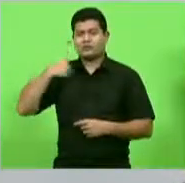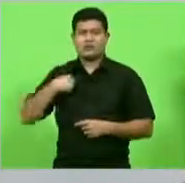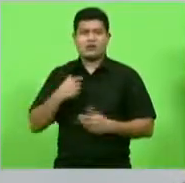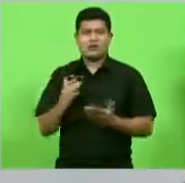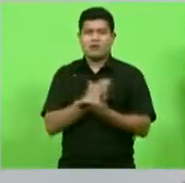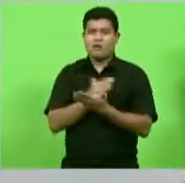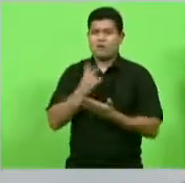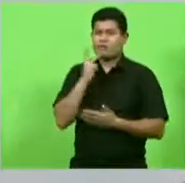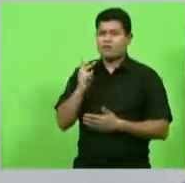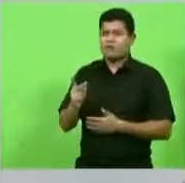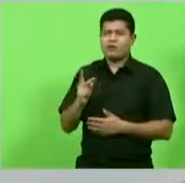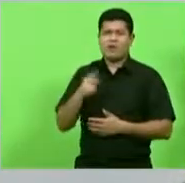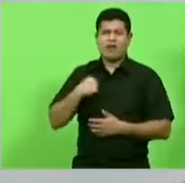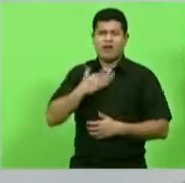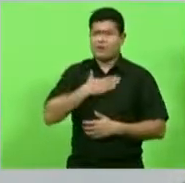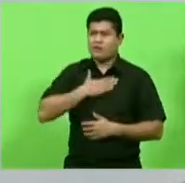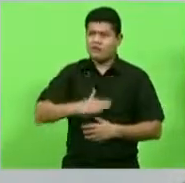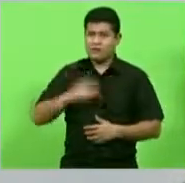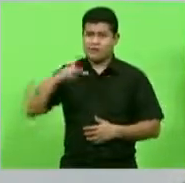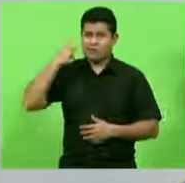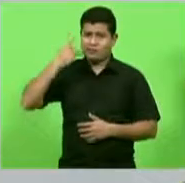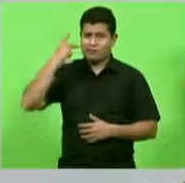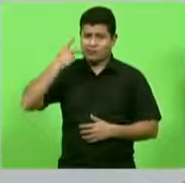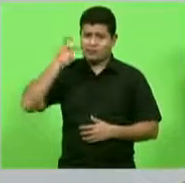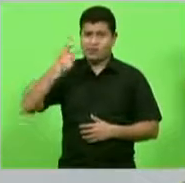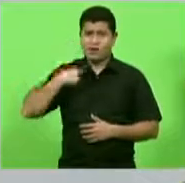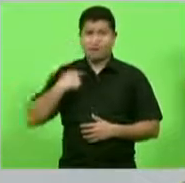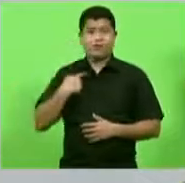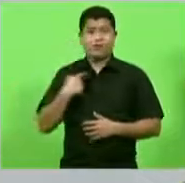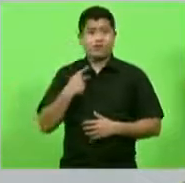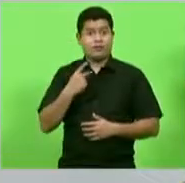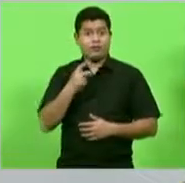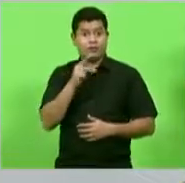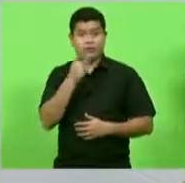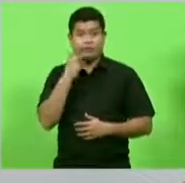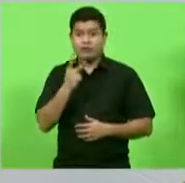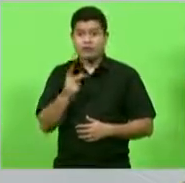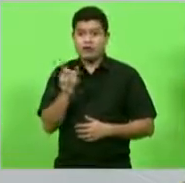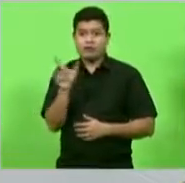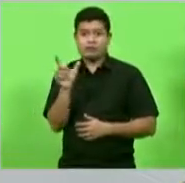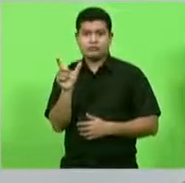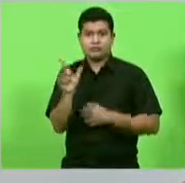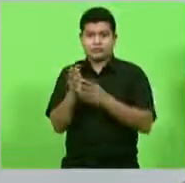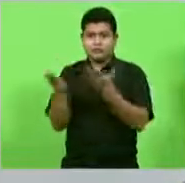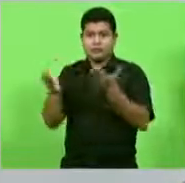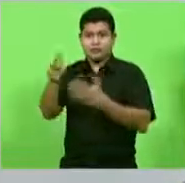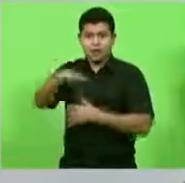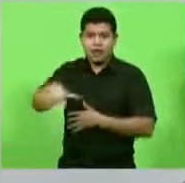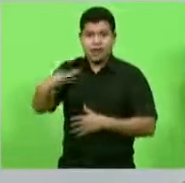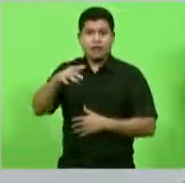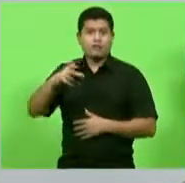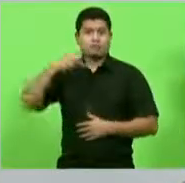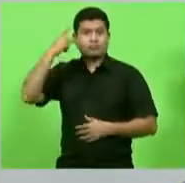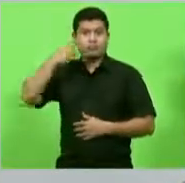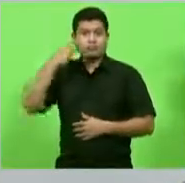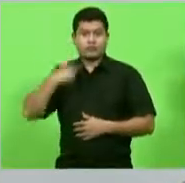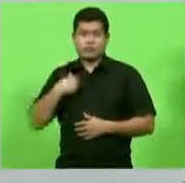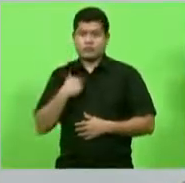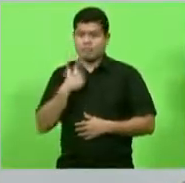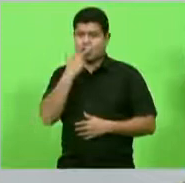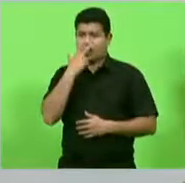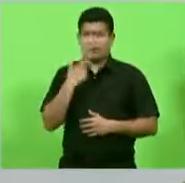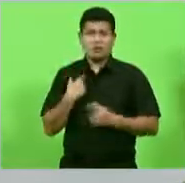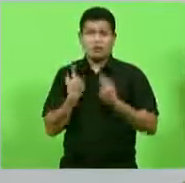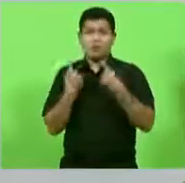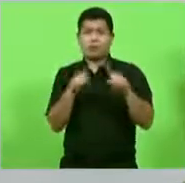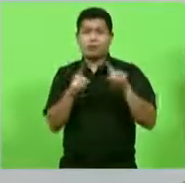político eu não gosto da política você quando fala eu não gosto da política você está negando a tua própria existência porque o